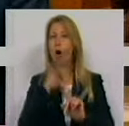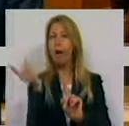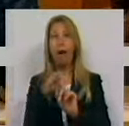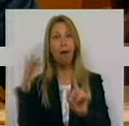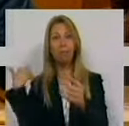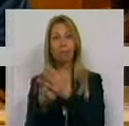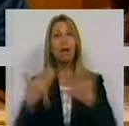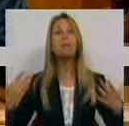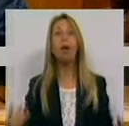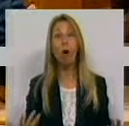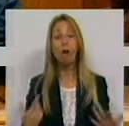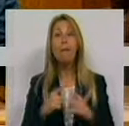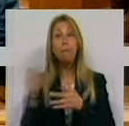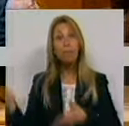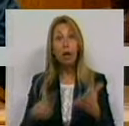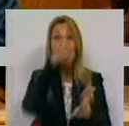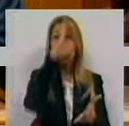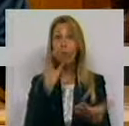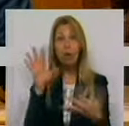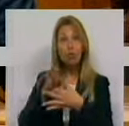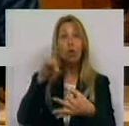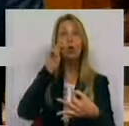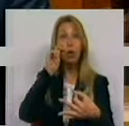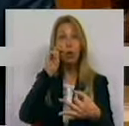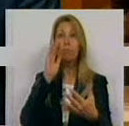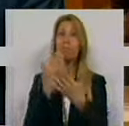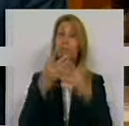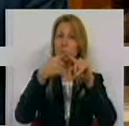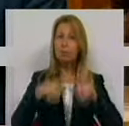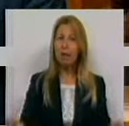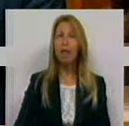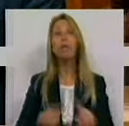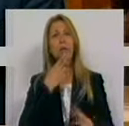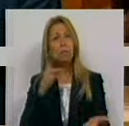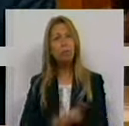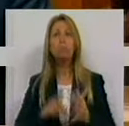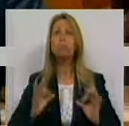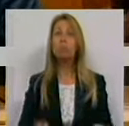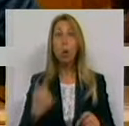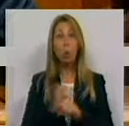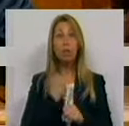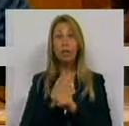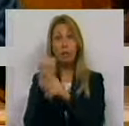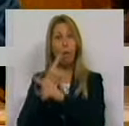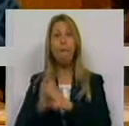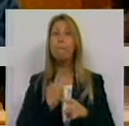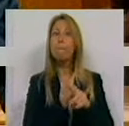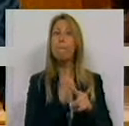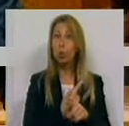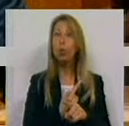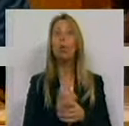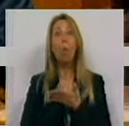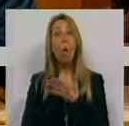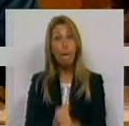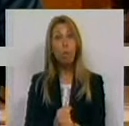estratégia do Governo para o turismo assenta na diferenciação e autenticidade do serviço e do produto. O contributo do